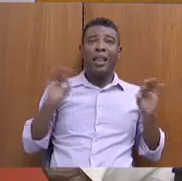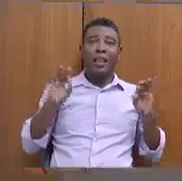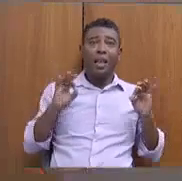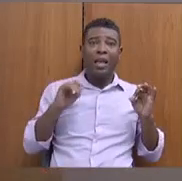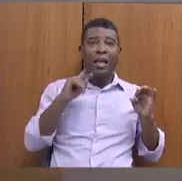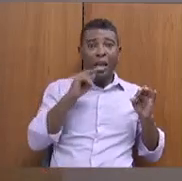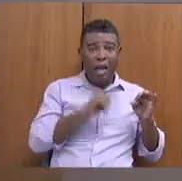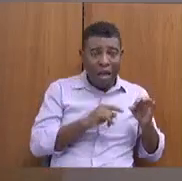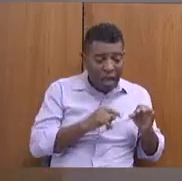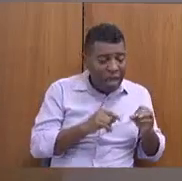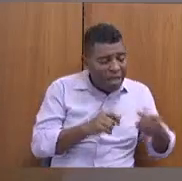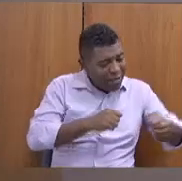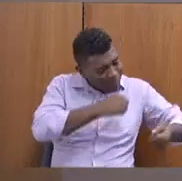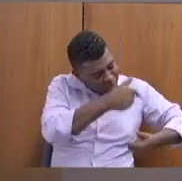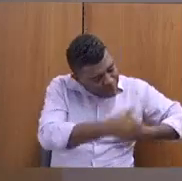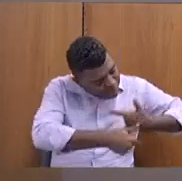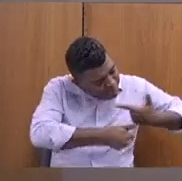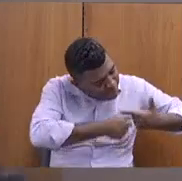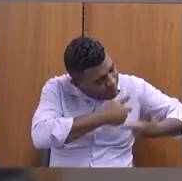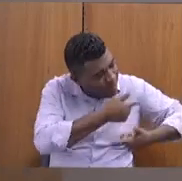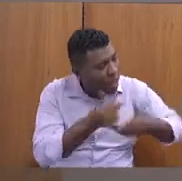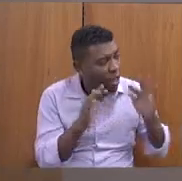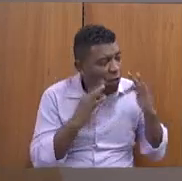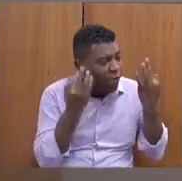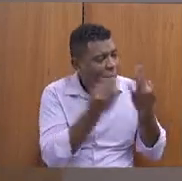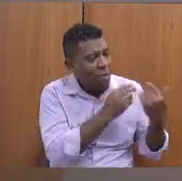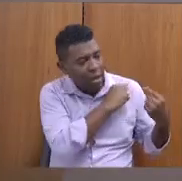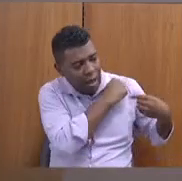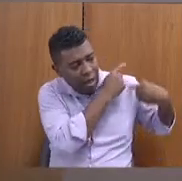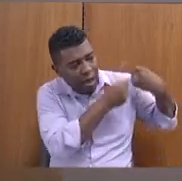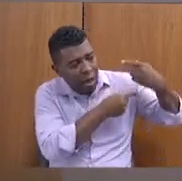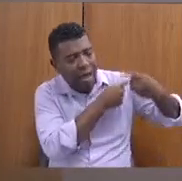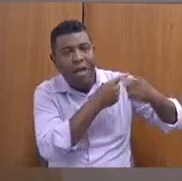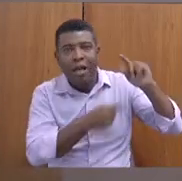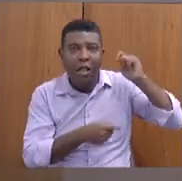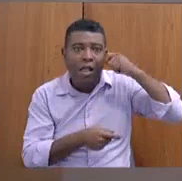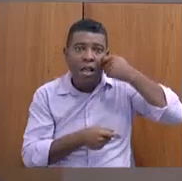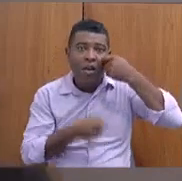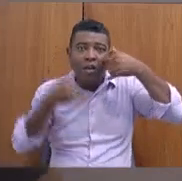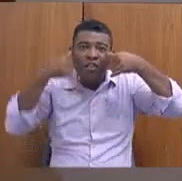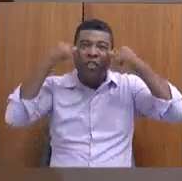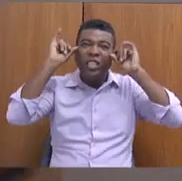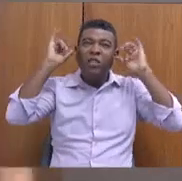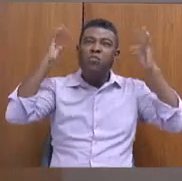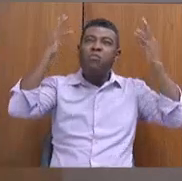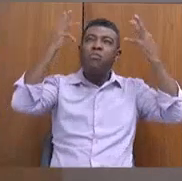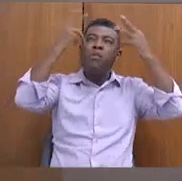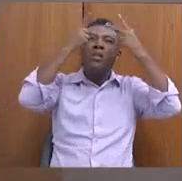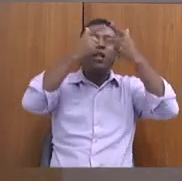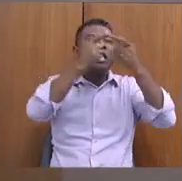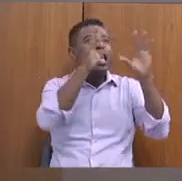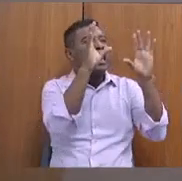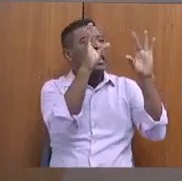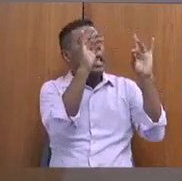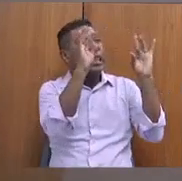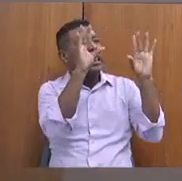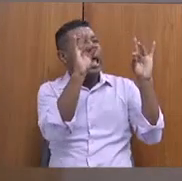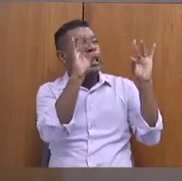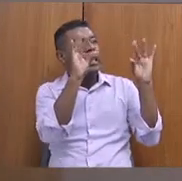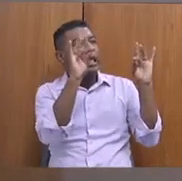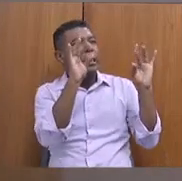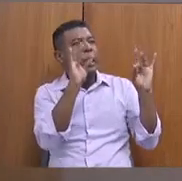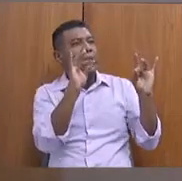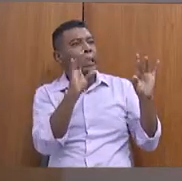trabalhador ao extremo, honesto, fazenda bonita, bem feita, nos mínimos detalhes, para não ter um erro.